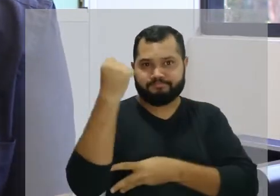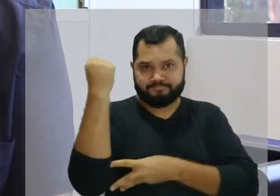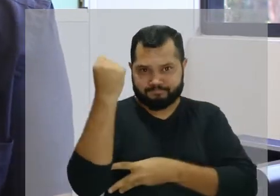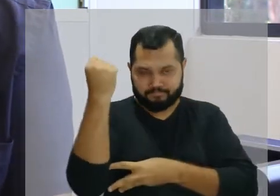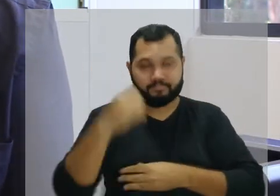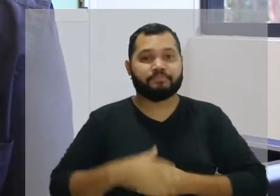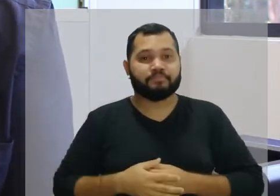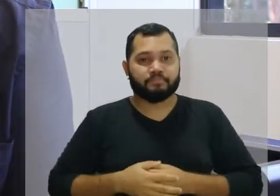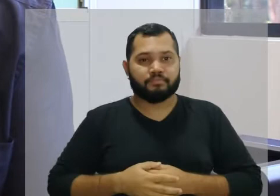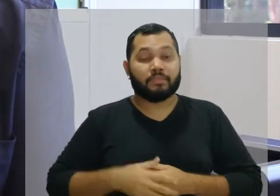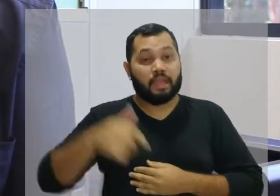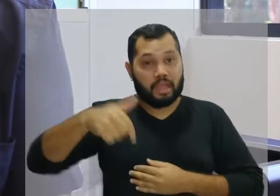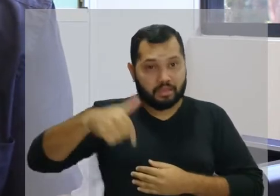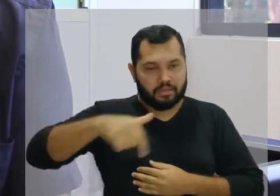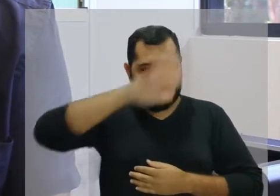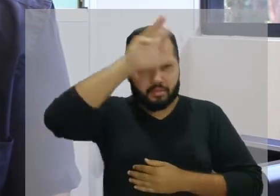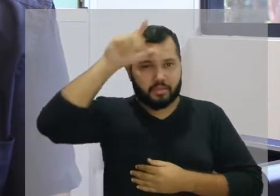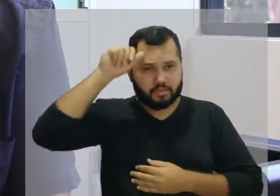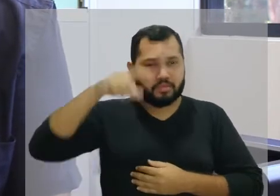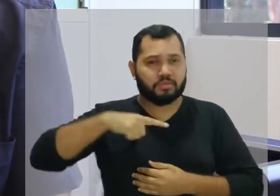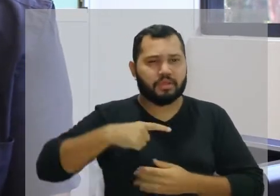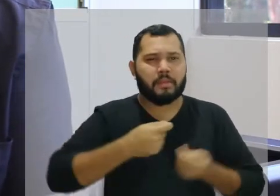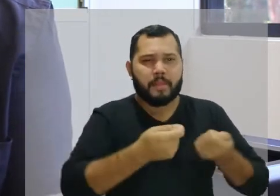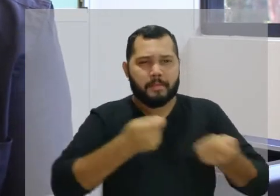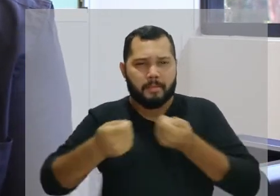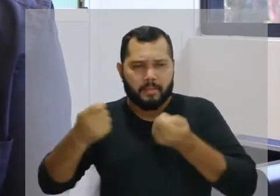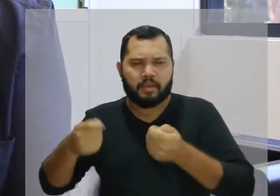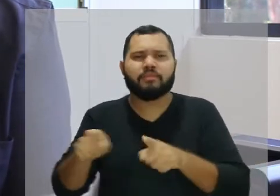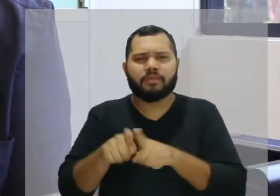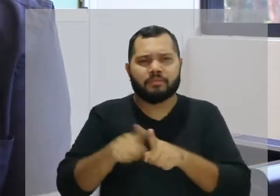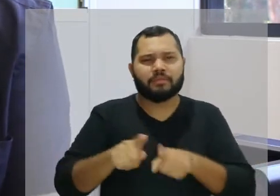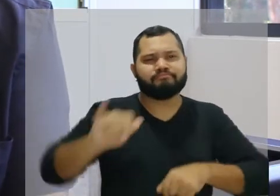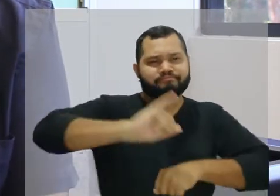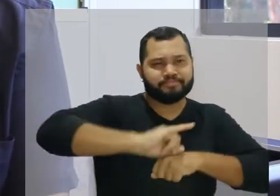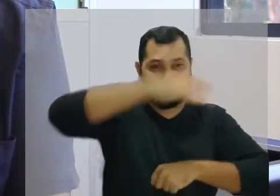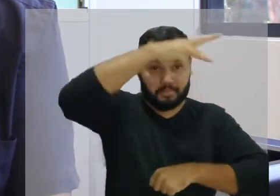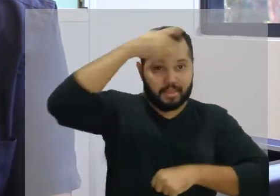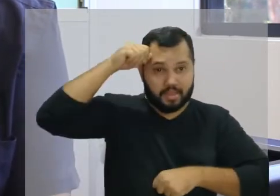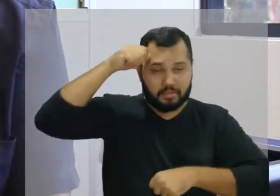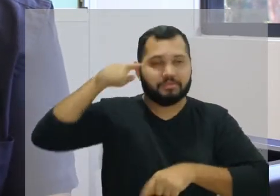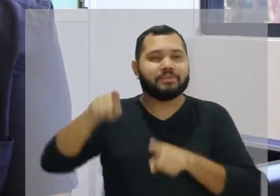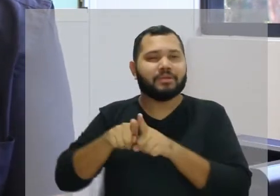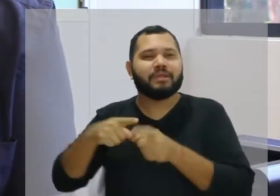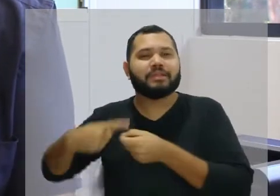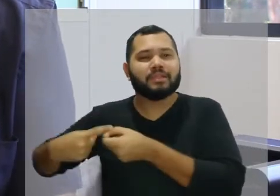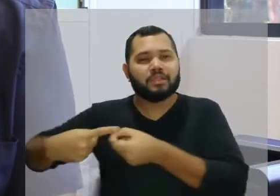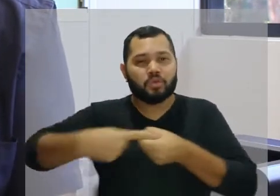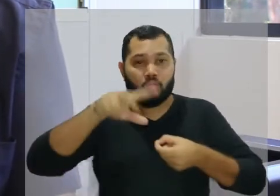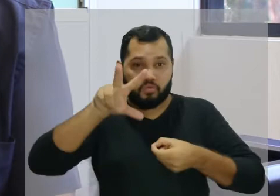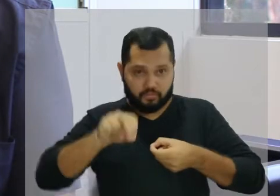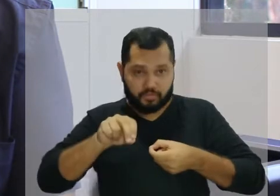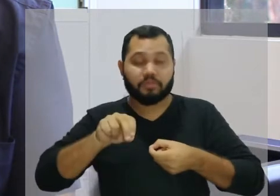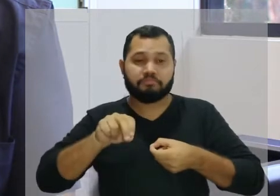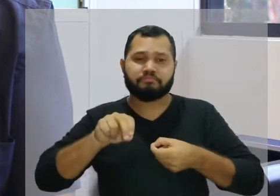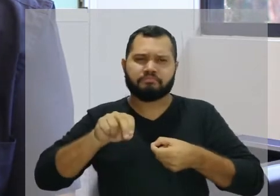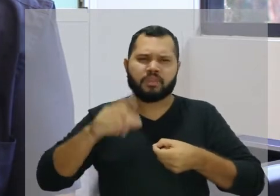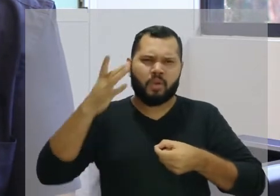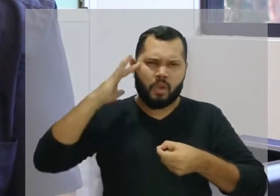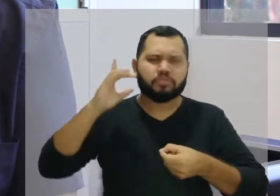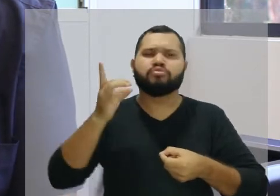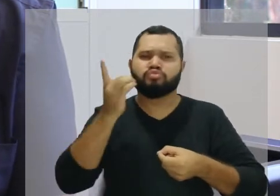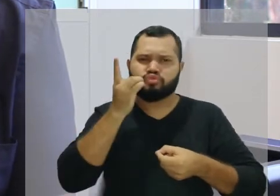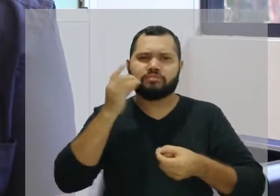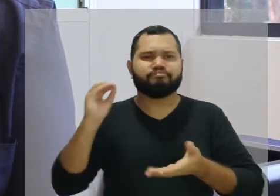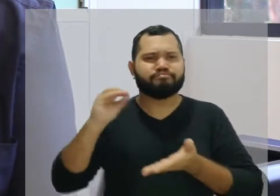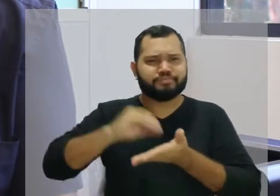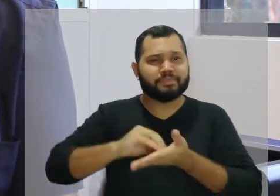pandemia vem sendo controlada em nível de Amazonas, principalmente em Manaus e nos nossos campos, A gente acredita que, para a